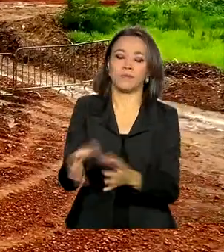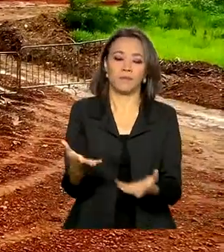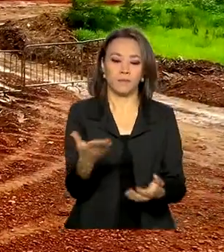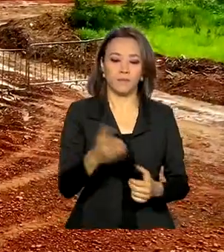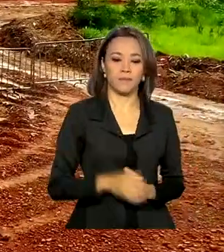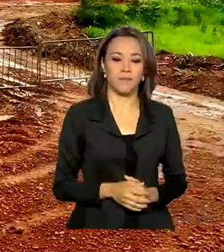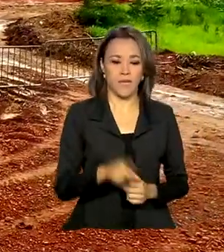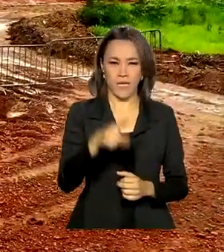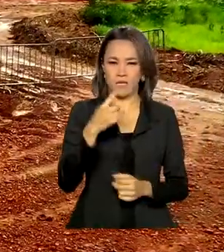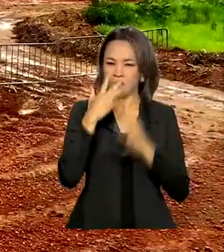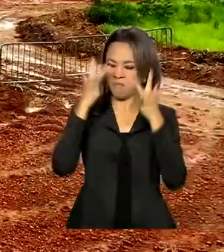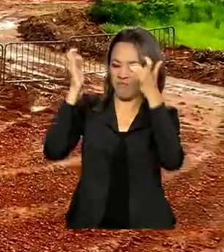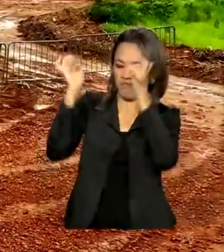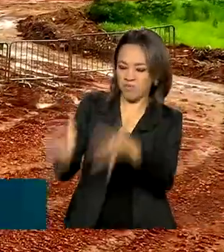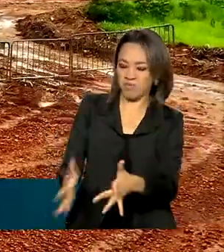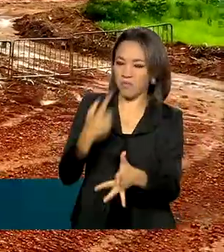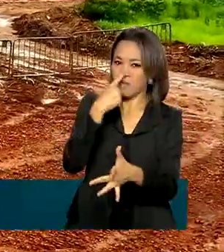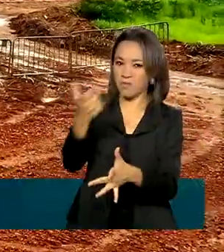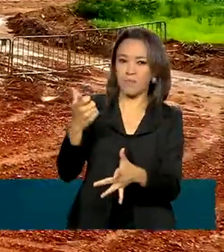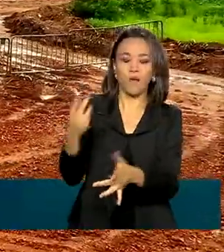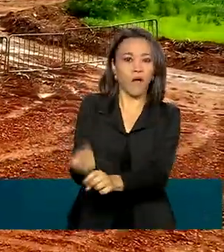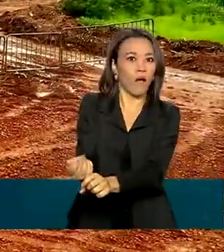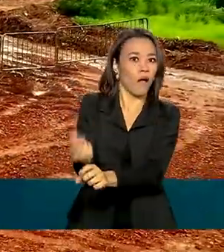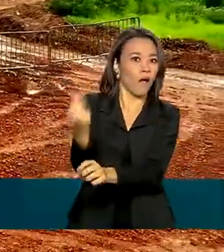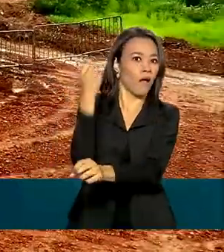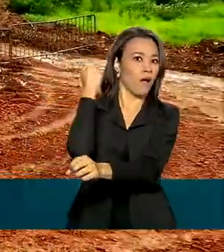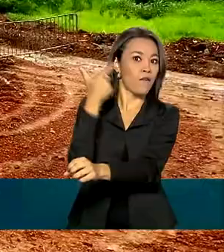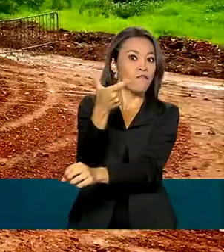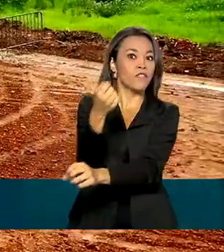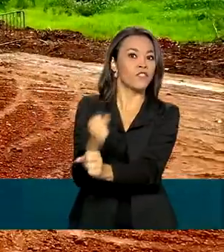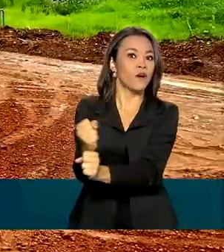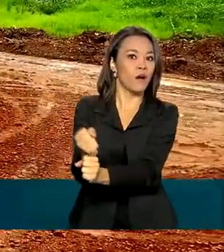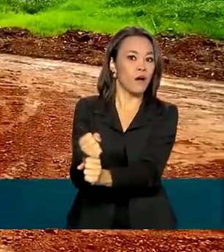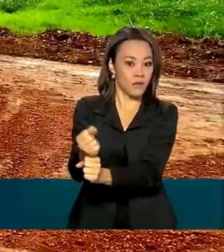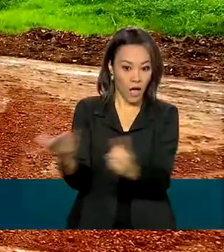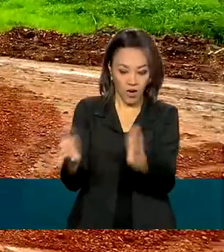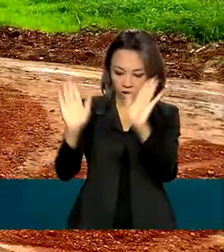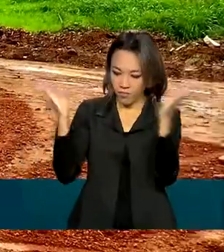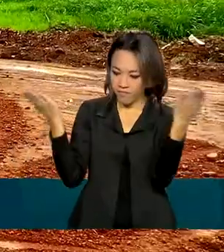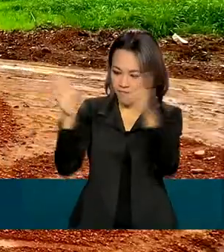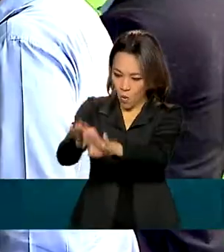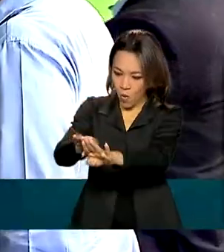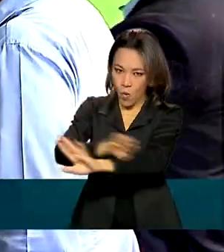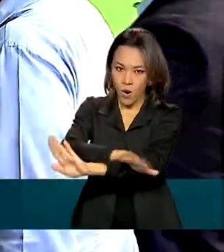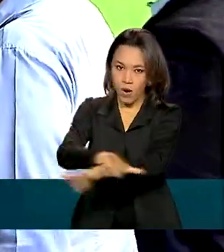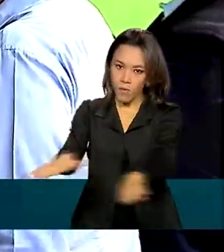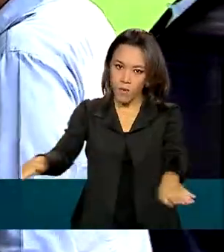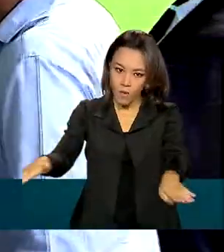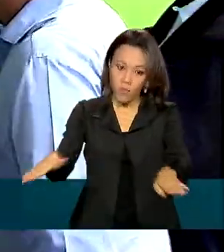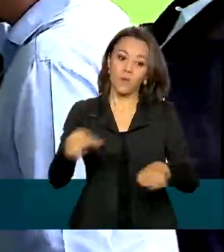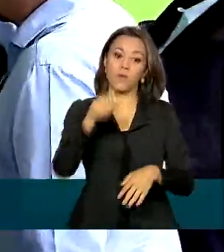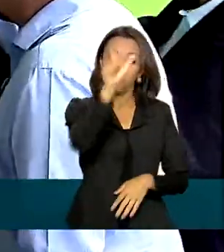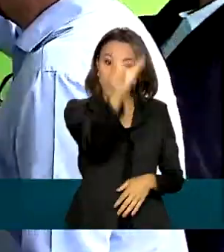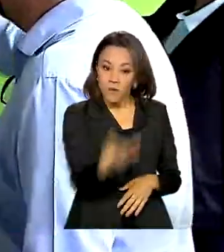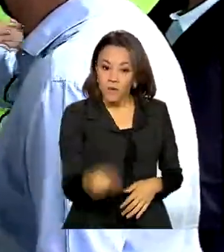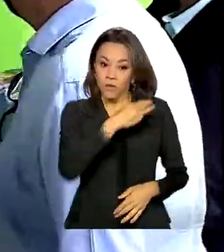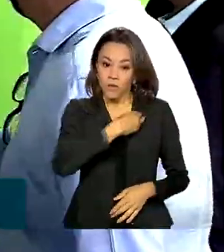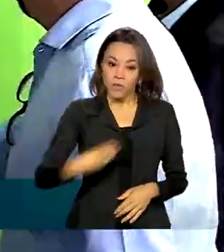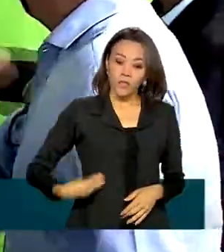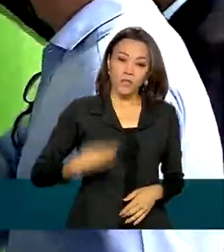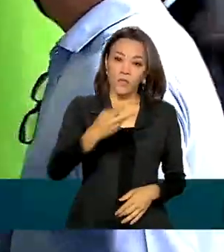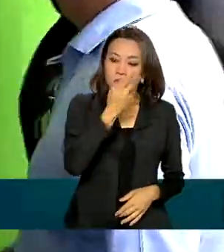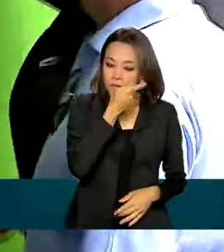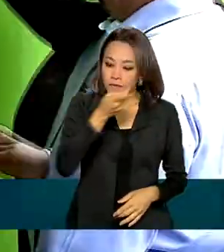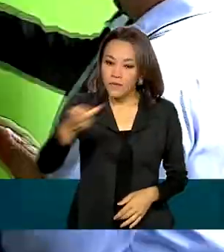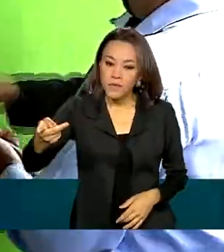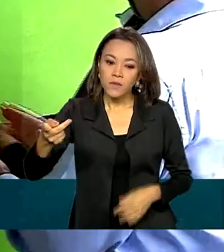Um lixão a céu aberto existente há mais de 20 anos teve agora o fim decretado. A visita do ministro do Meio Ambiente,